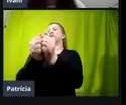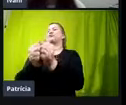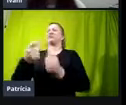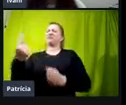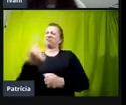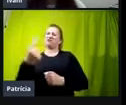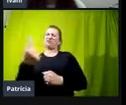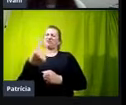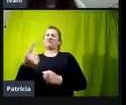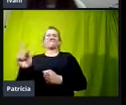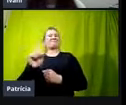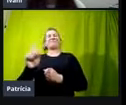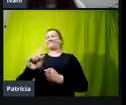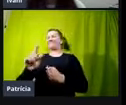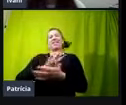mais,